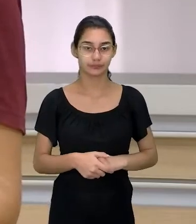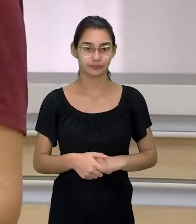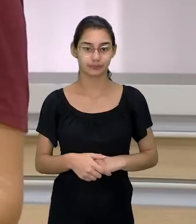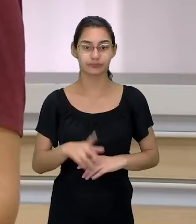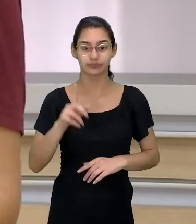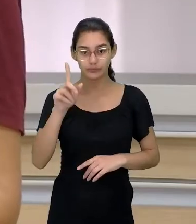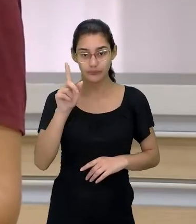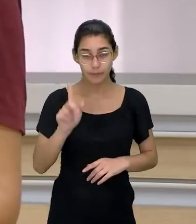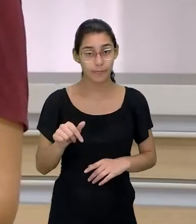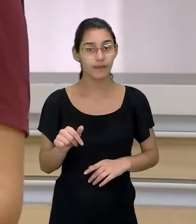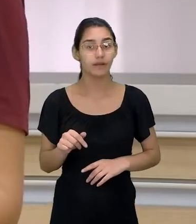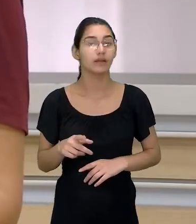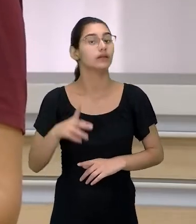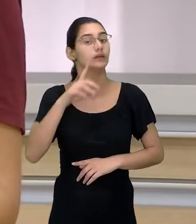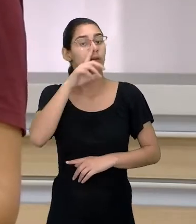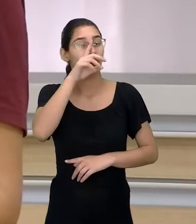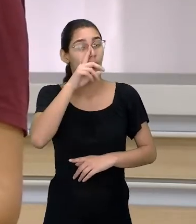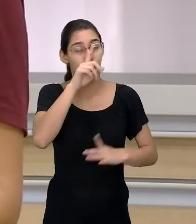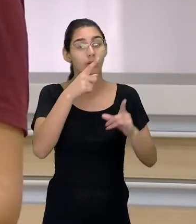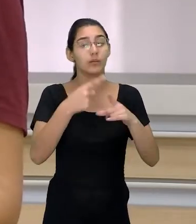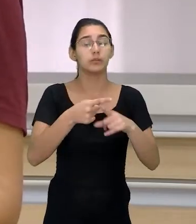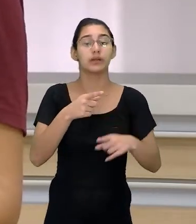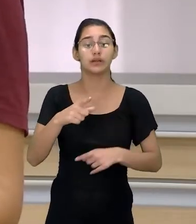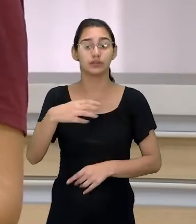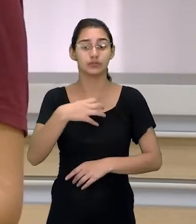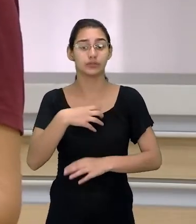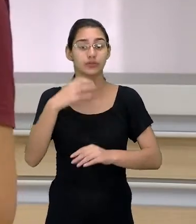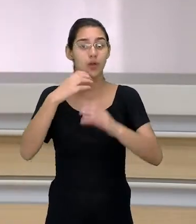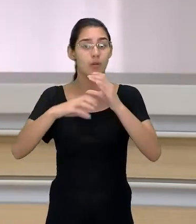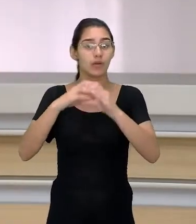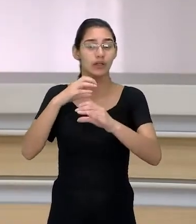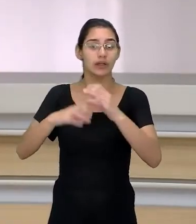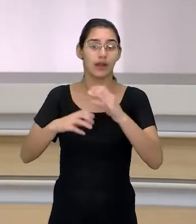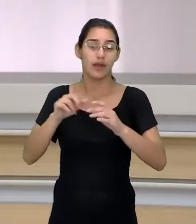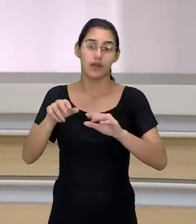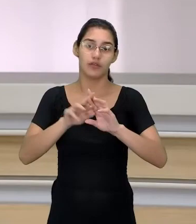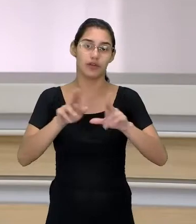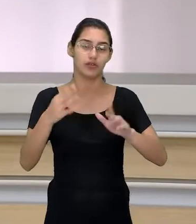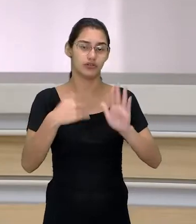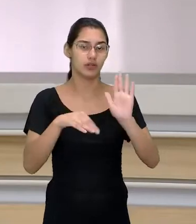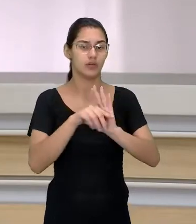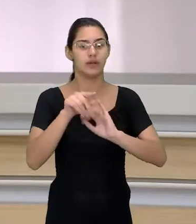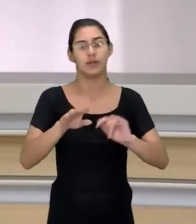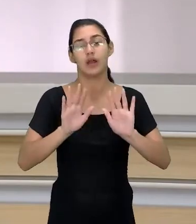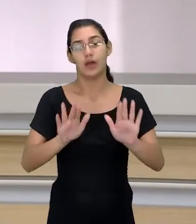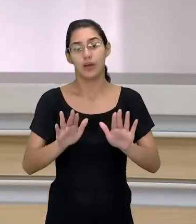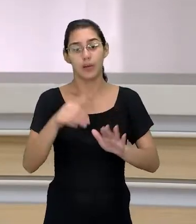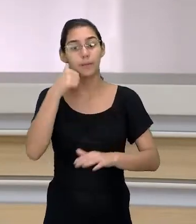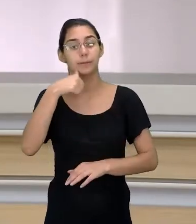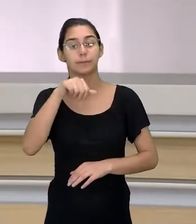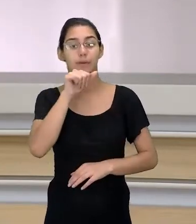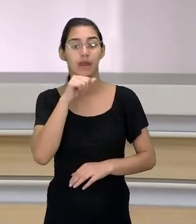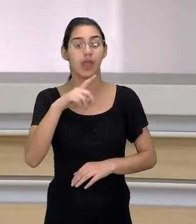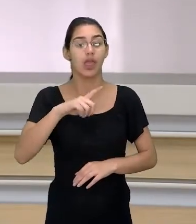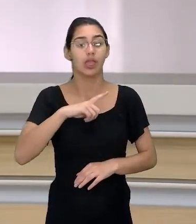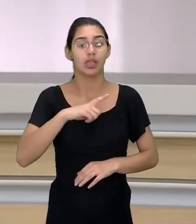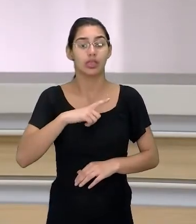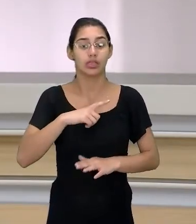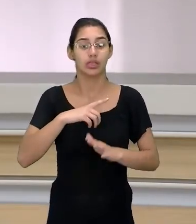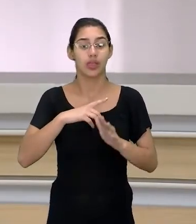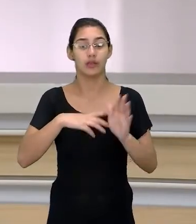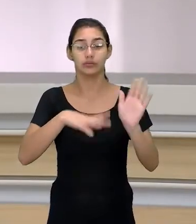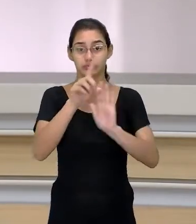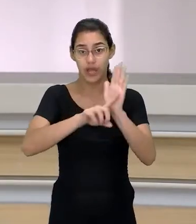é muito grave, porque no ato de comunicar... Porque é diferente eu chegar para você e falar assim, mano, eu tenho dados